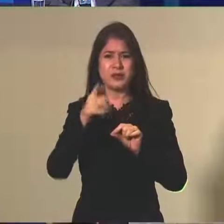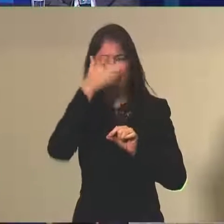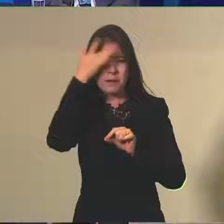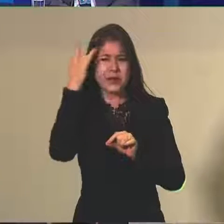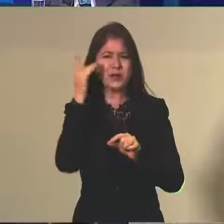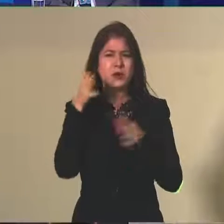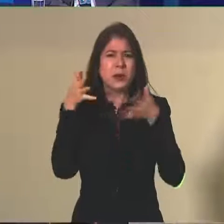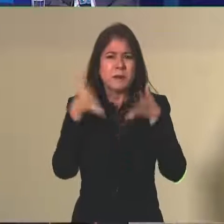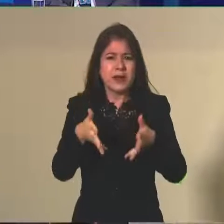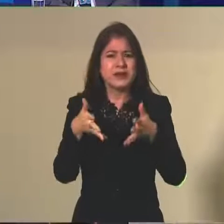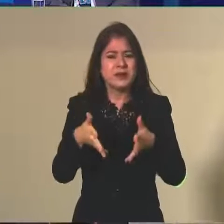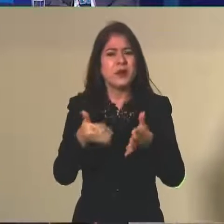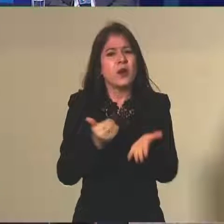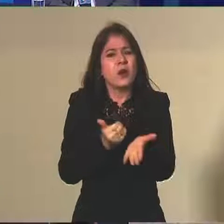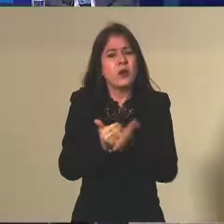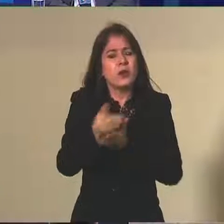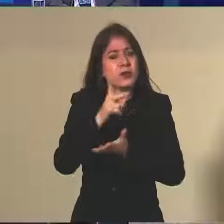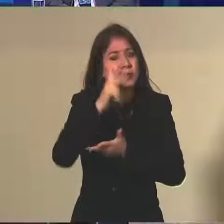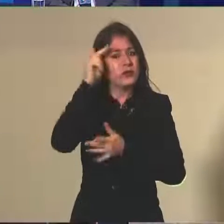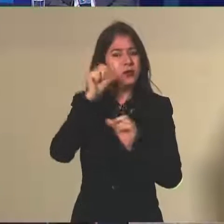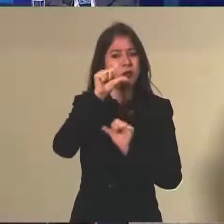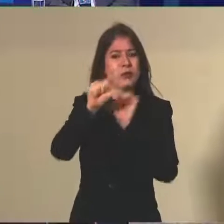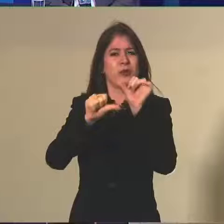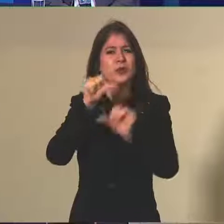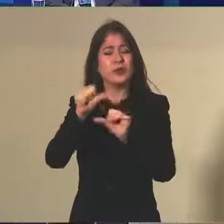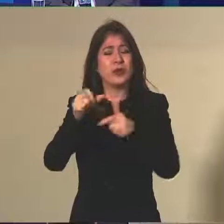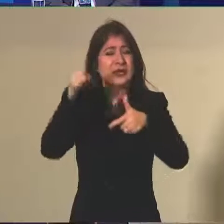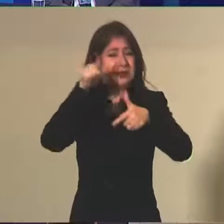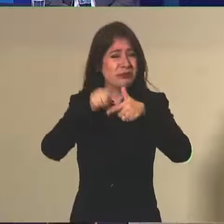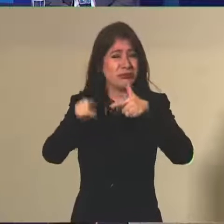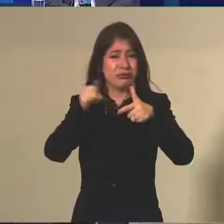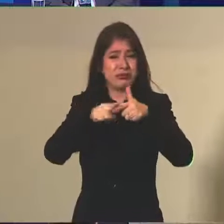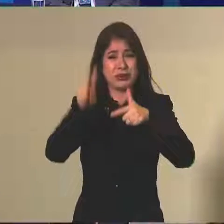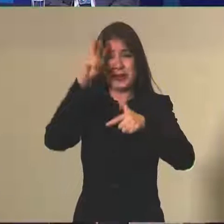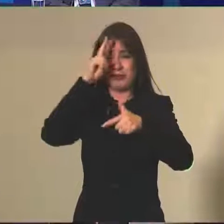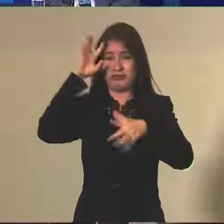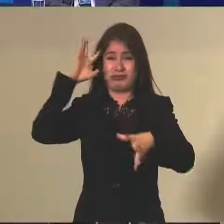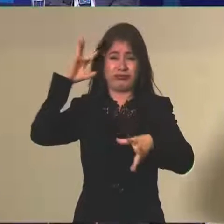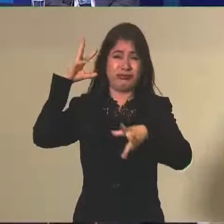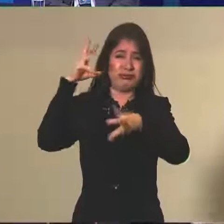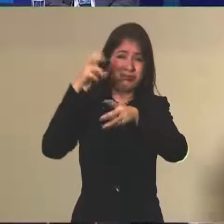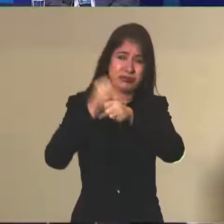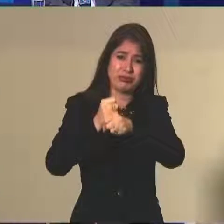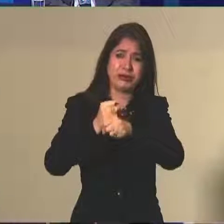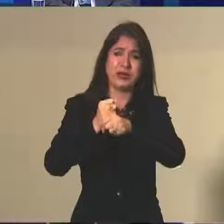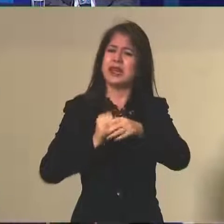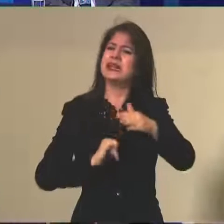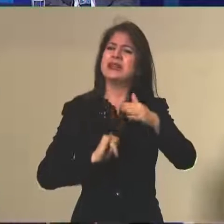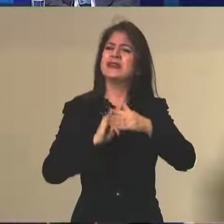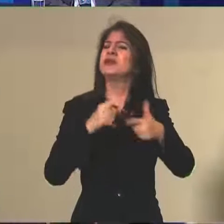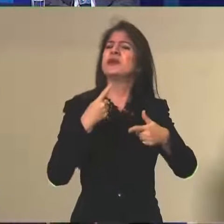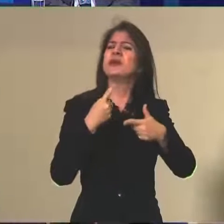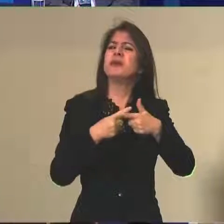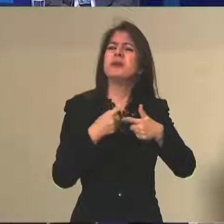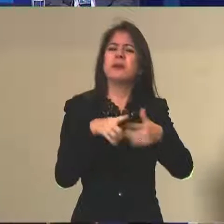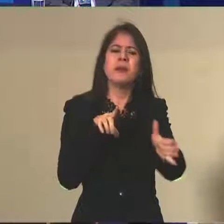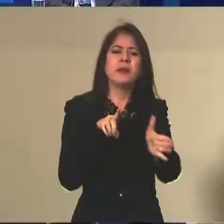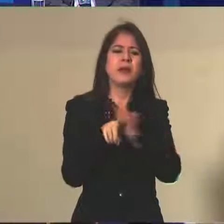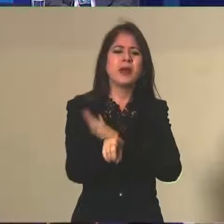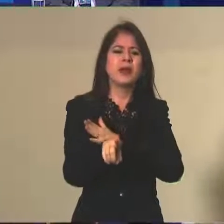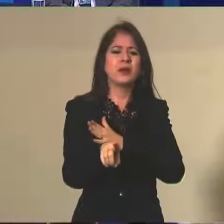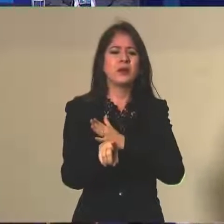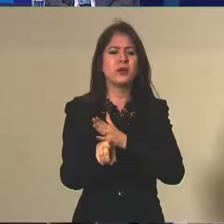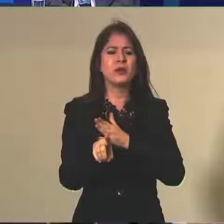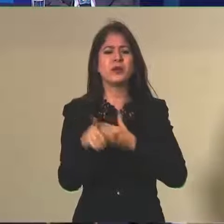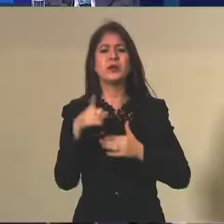que virou vestibular, além da maior crise, né, da história da instituição. Então, eu queria perguntar para o senhor por